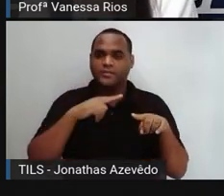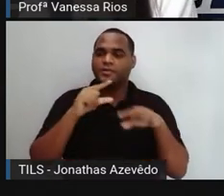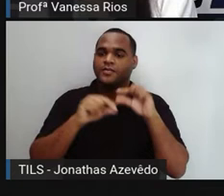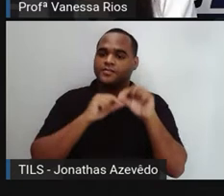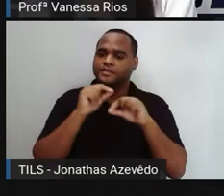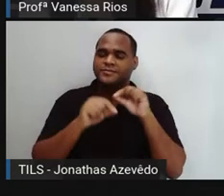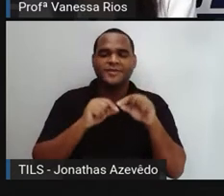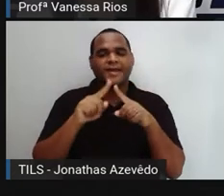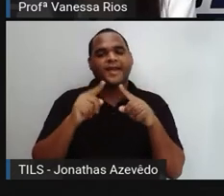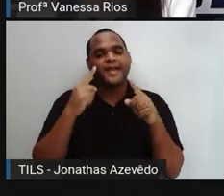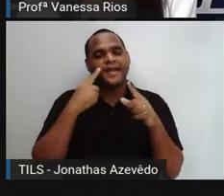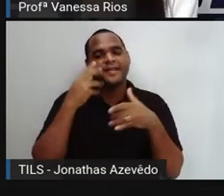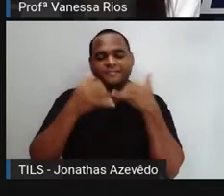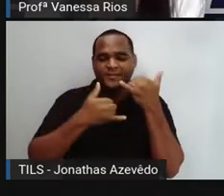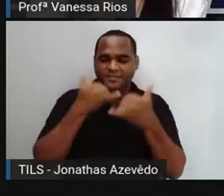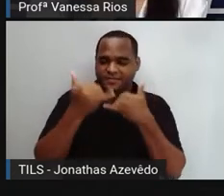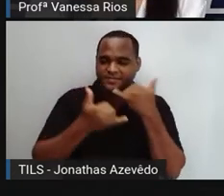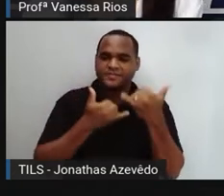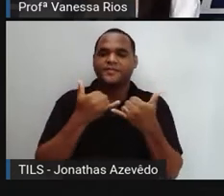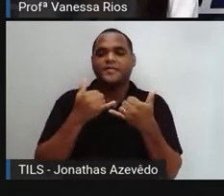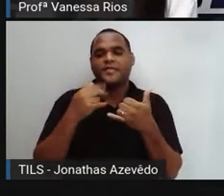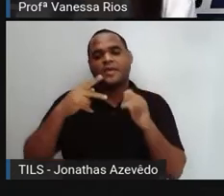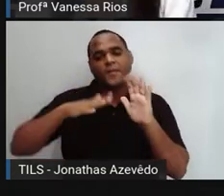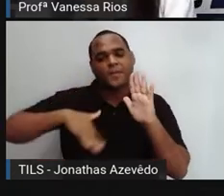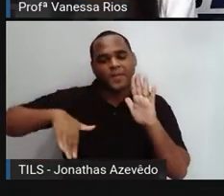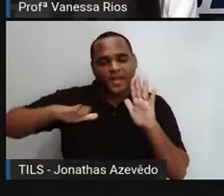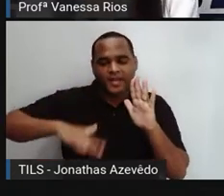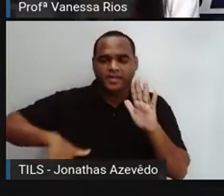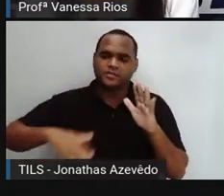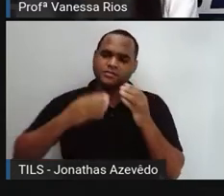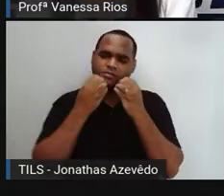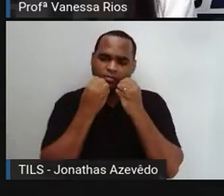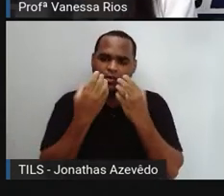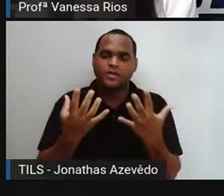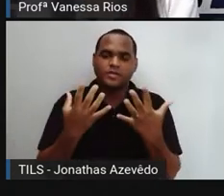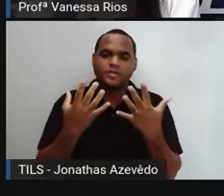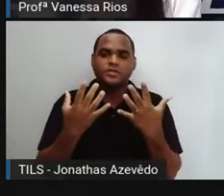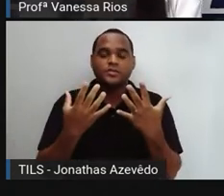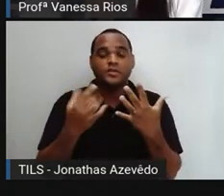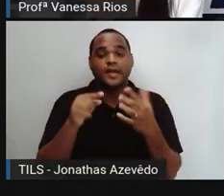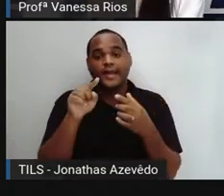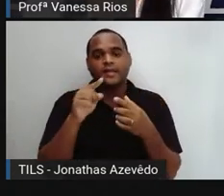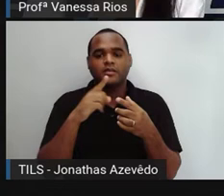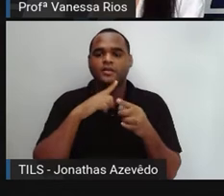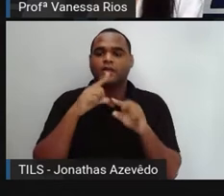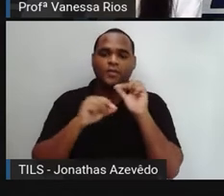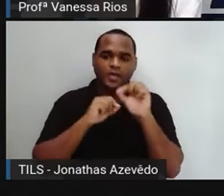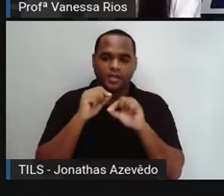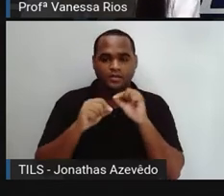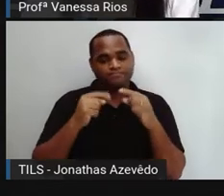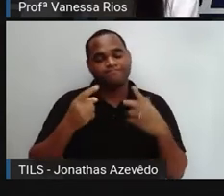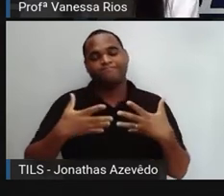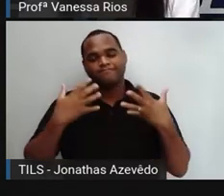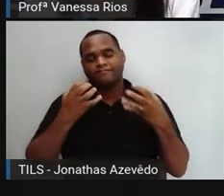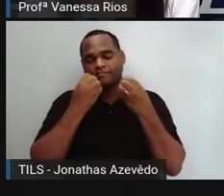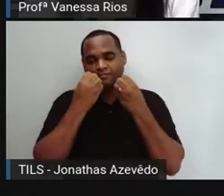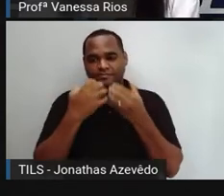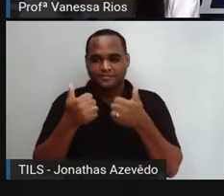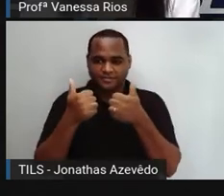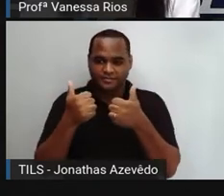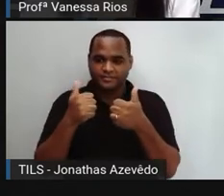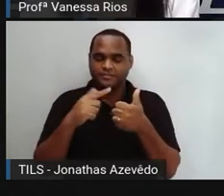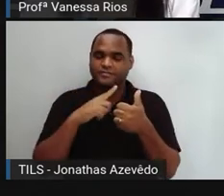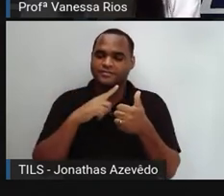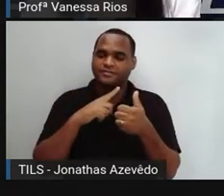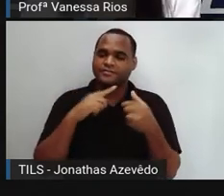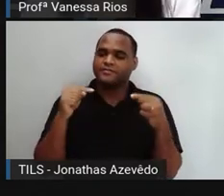aí se divertindo, uma praia. Então, eles estão aí num momento descontraído e a própria face,